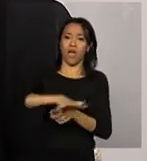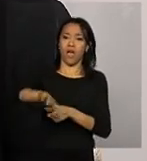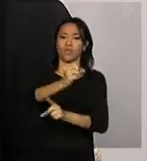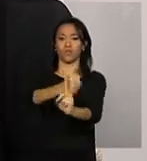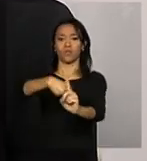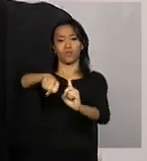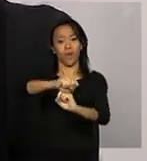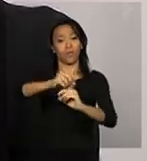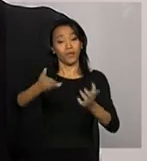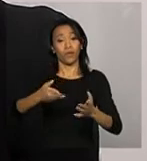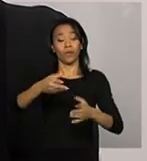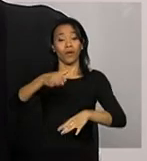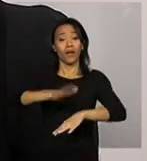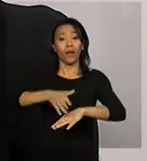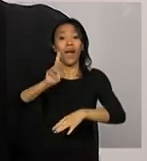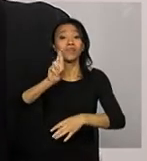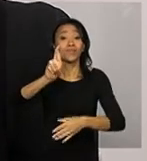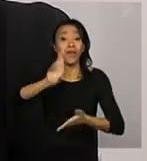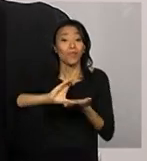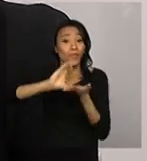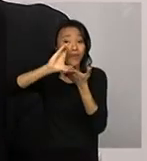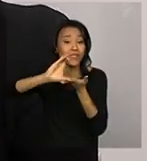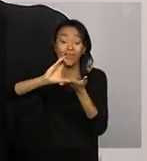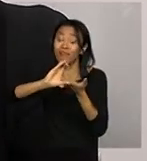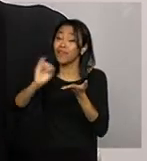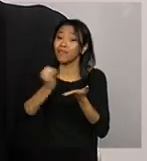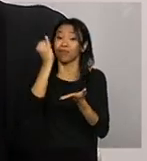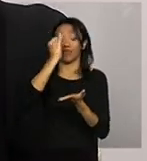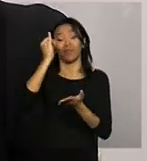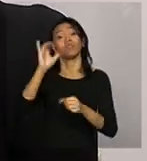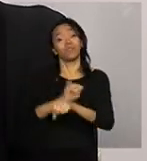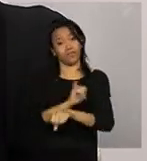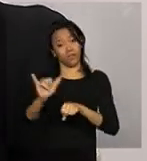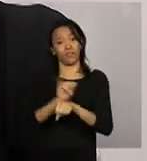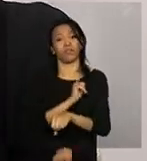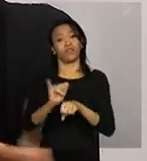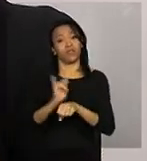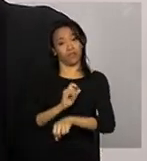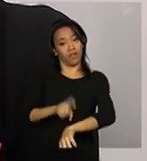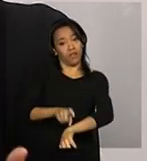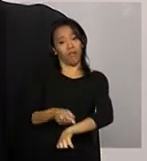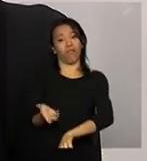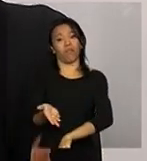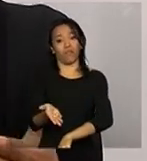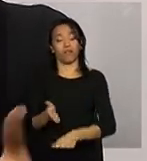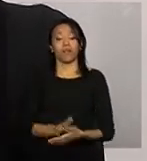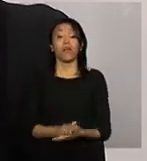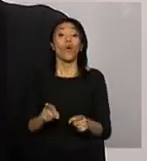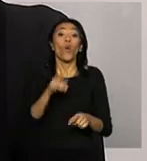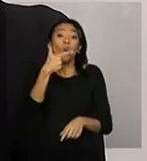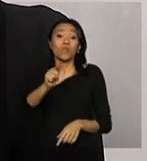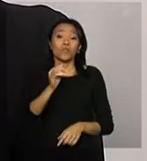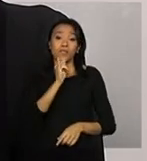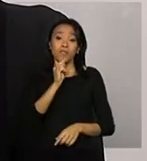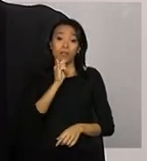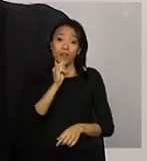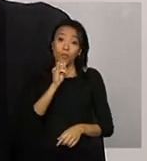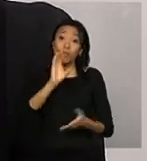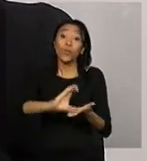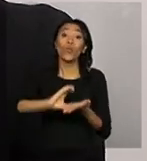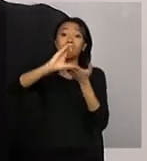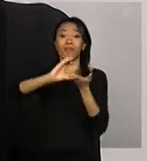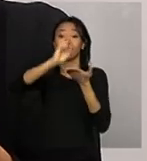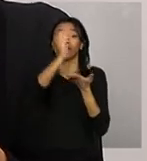conselho, é muito estratégico, ele é muito fundamental nesse momento. Há exemplos, Lúcia, do que faz o Conselho Nacional,